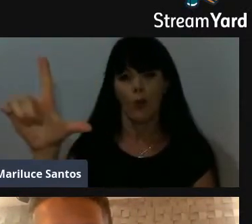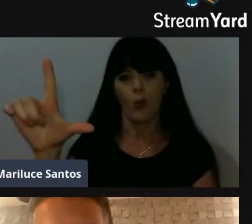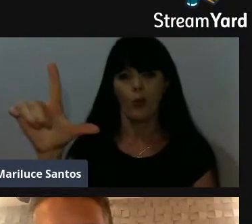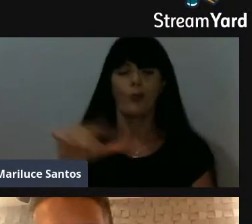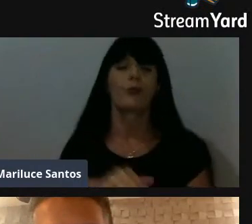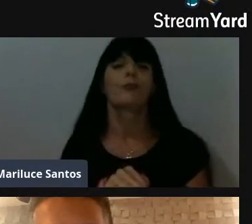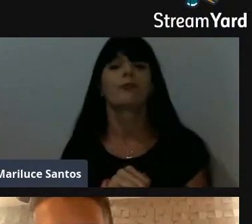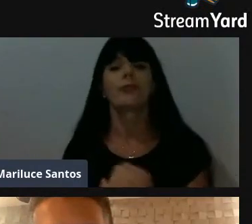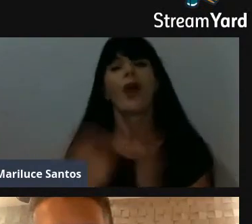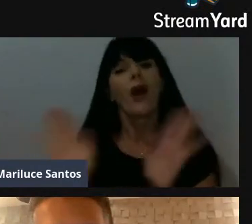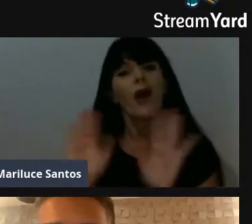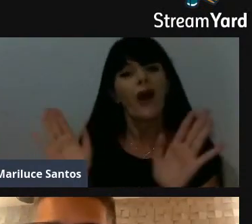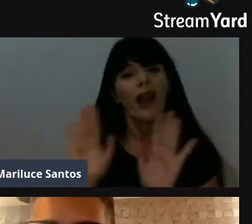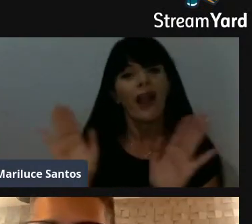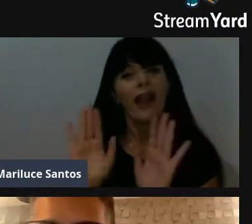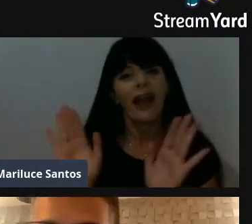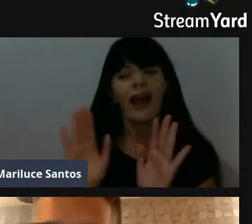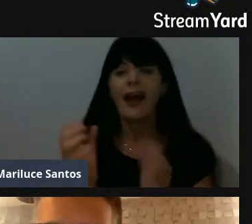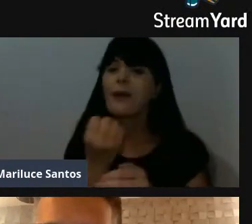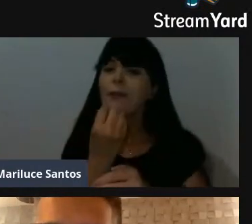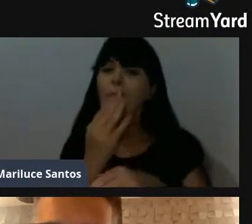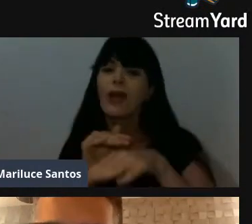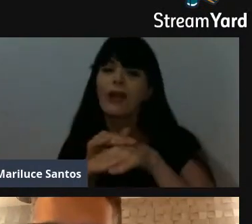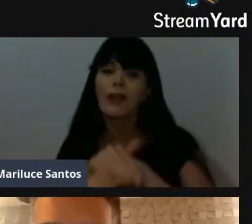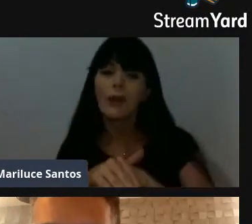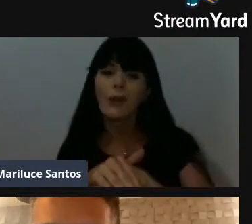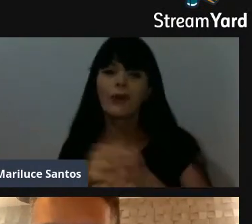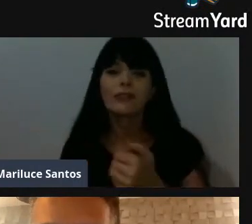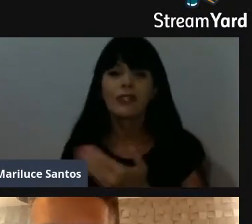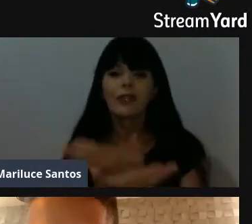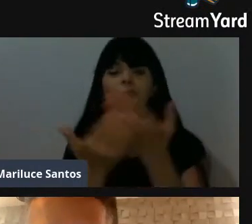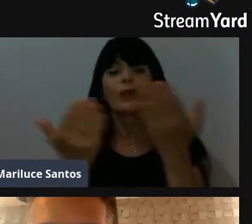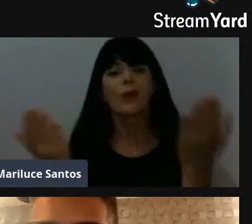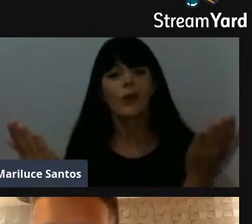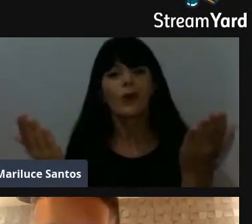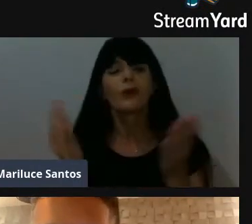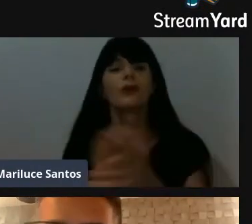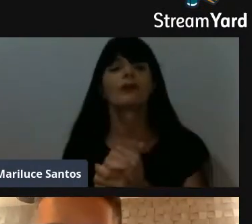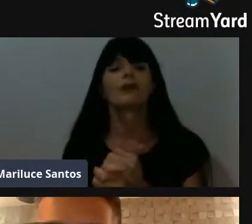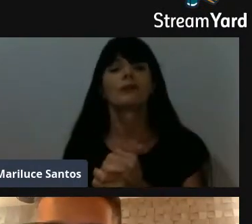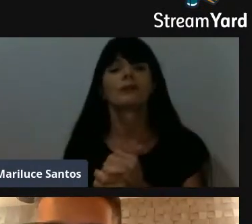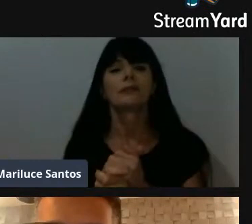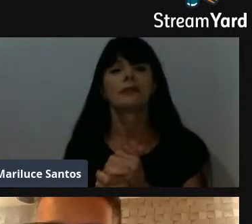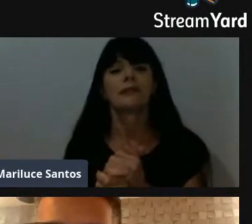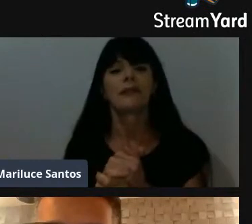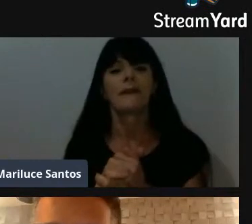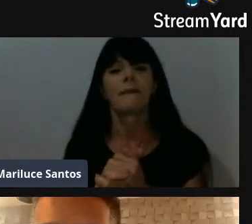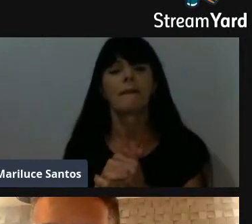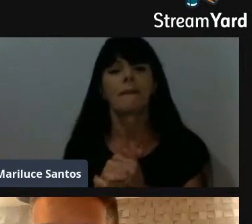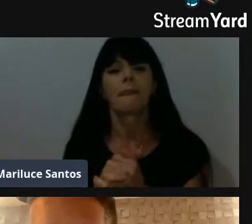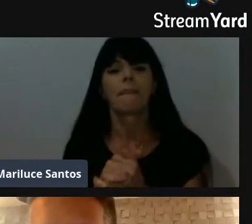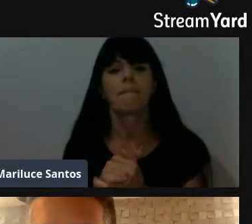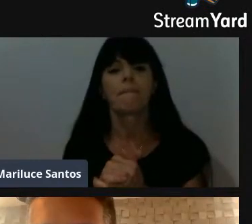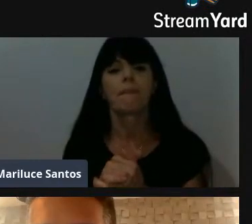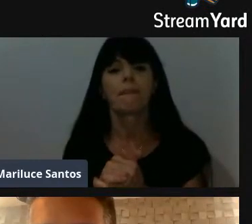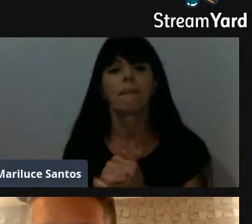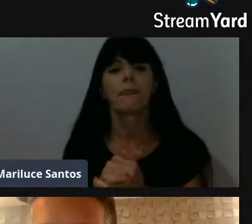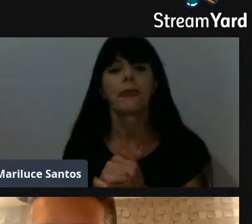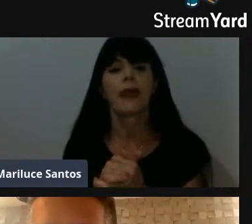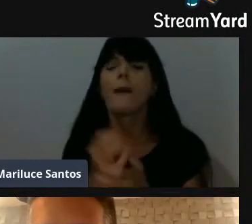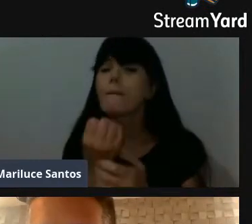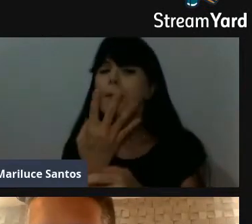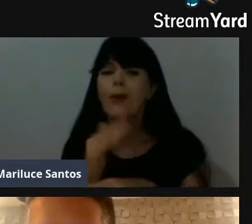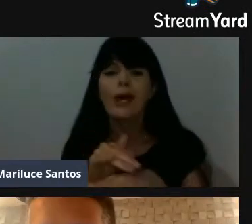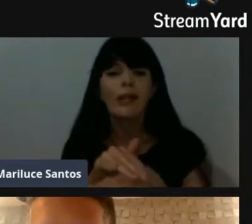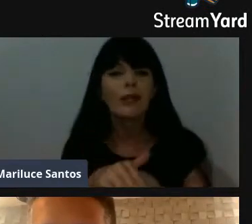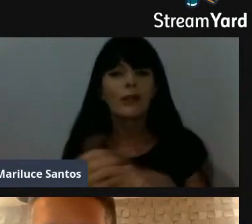Olá, pessoal, boa noite, Natália, Gleiton, Rafael, Leandro, boa noite, Merylúcia também, boa noite a todo o